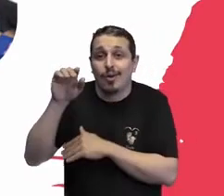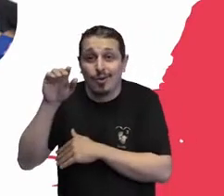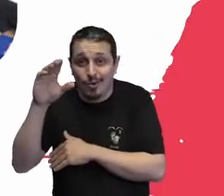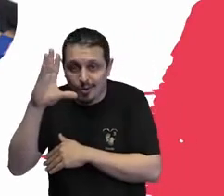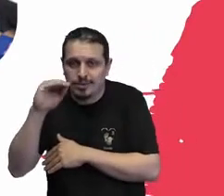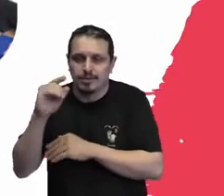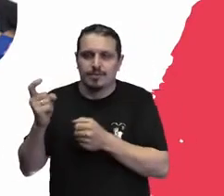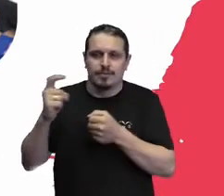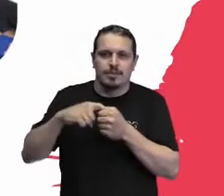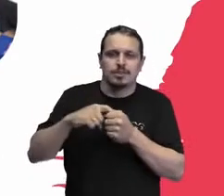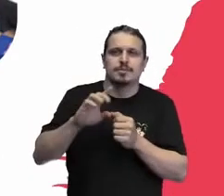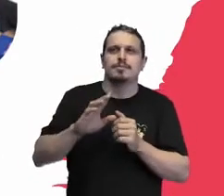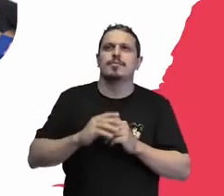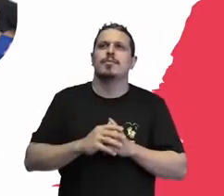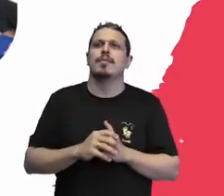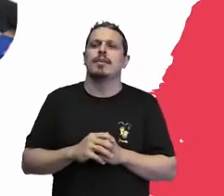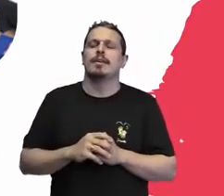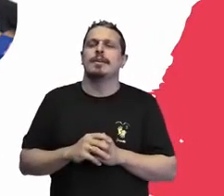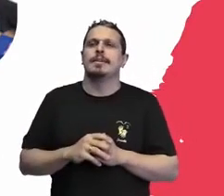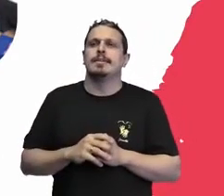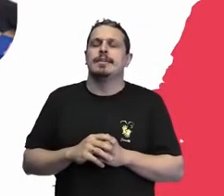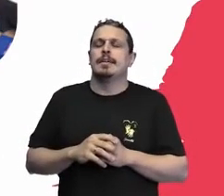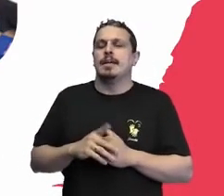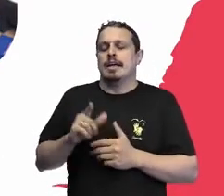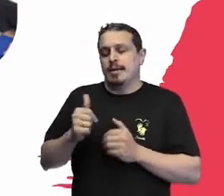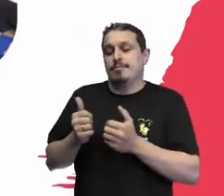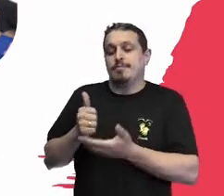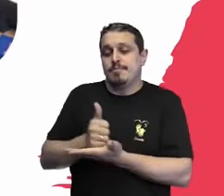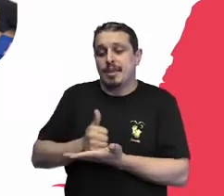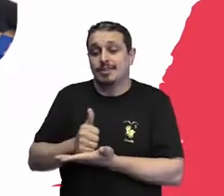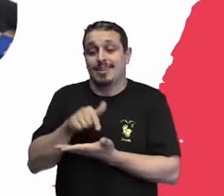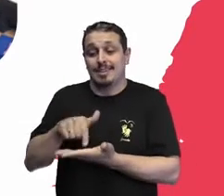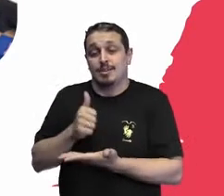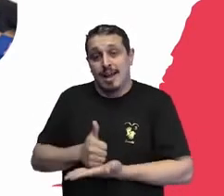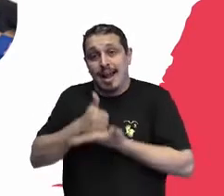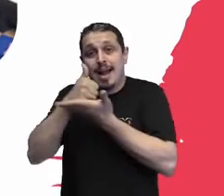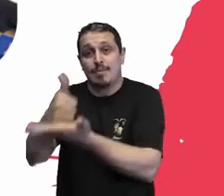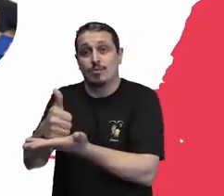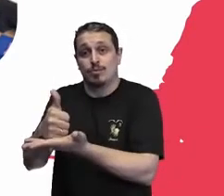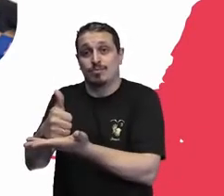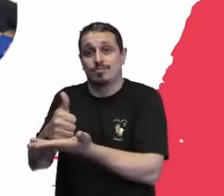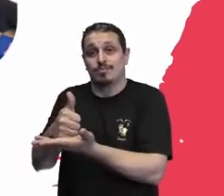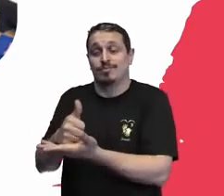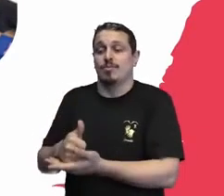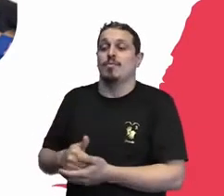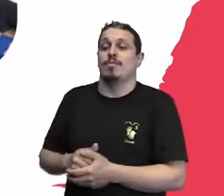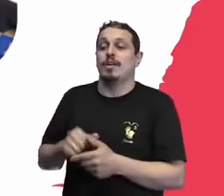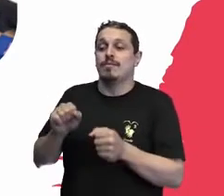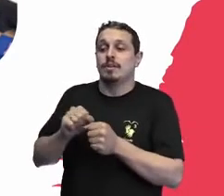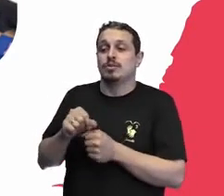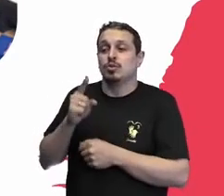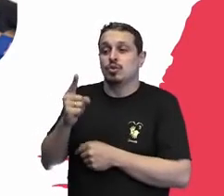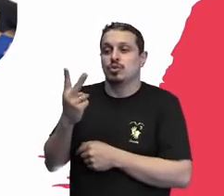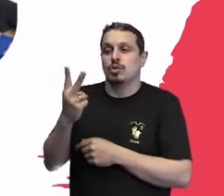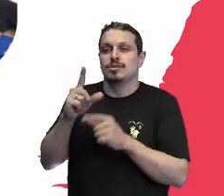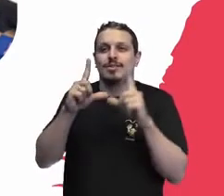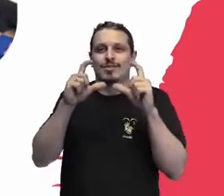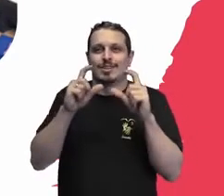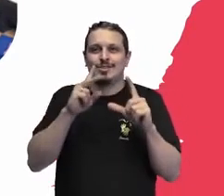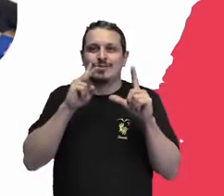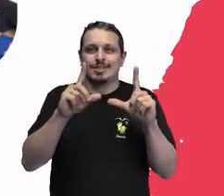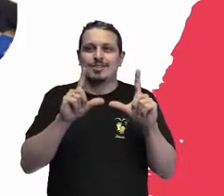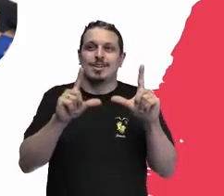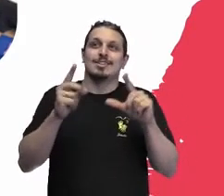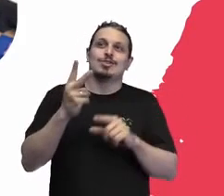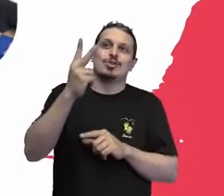Então, essa base de apoio, esse programa de monitoramento, eu vou aqui descrever, são duas fotos que estão nesse slide, na